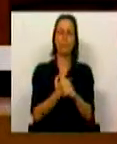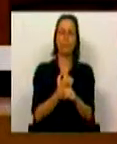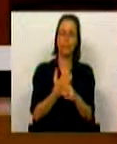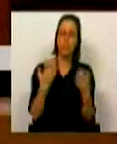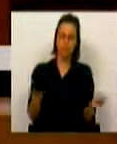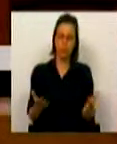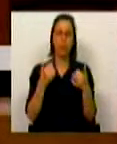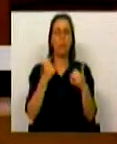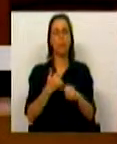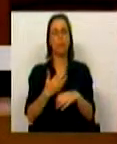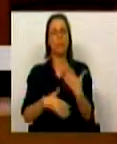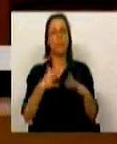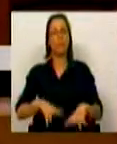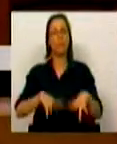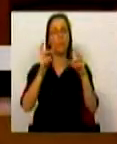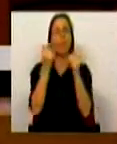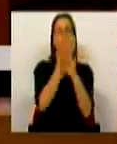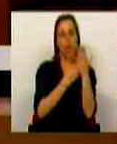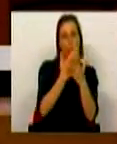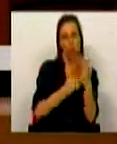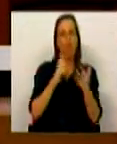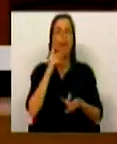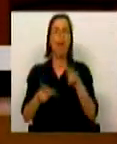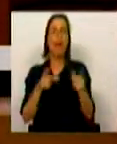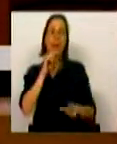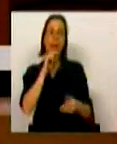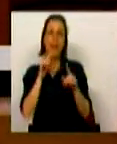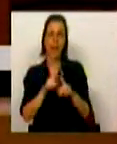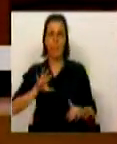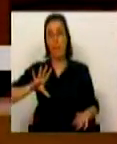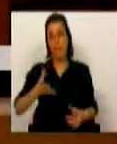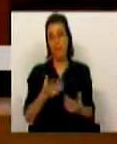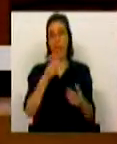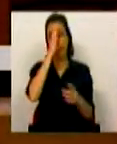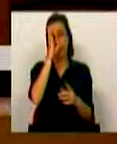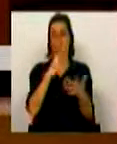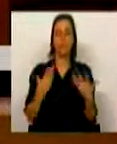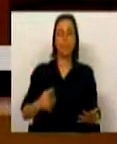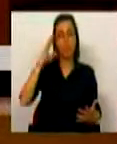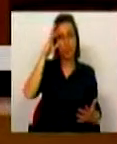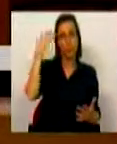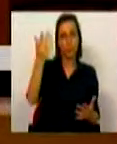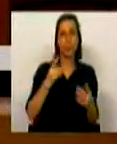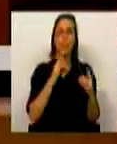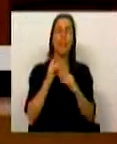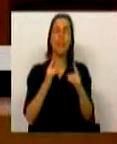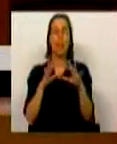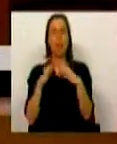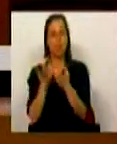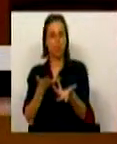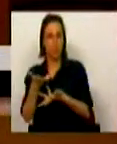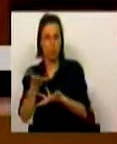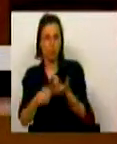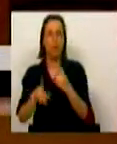do bom desempenho da economia, com avaliação das capacidades do país no presente e no futuro, em diálogo social